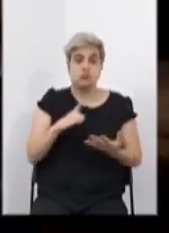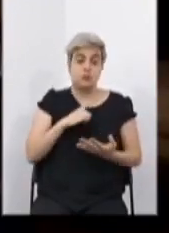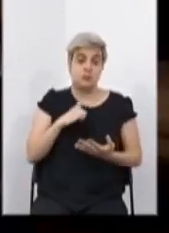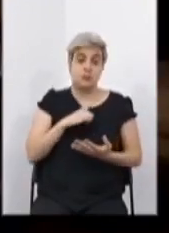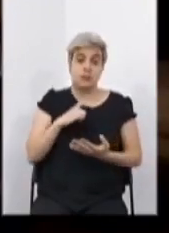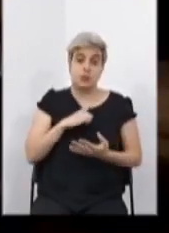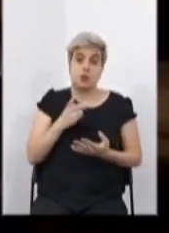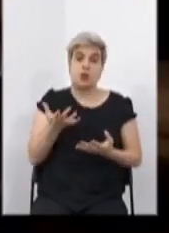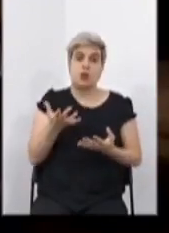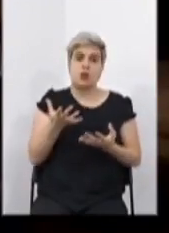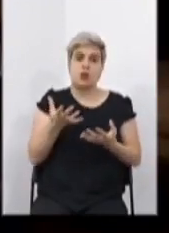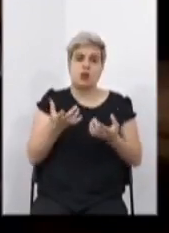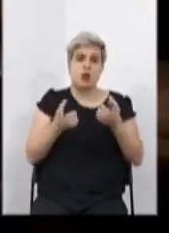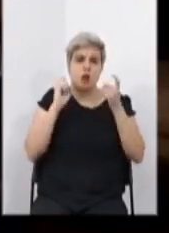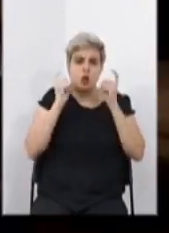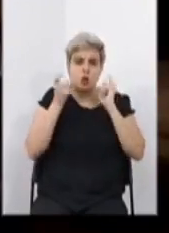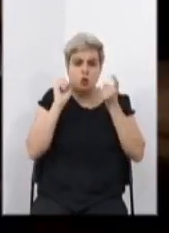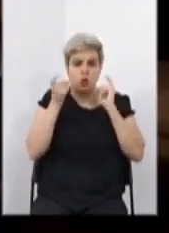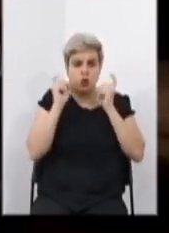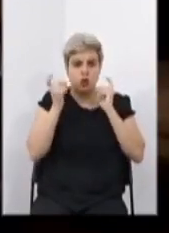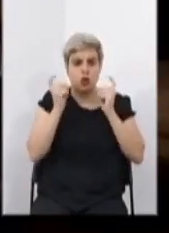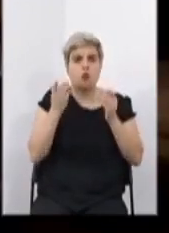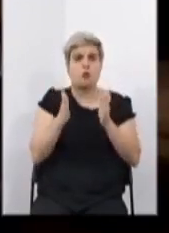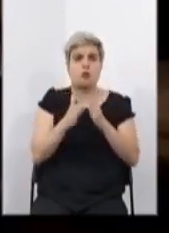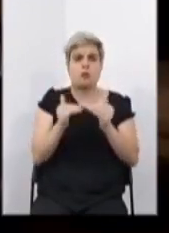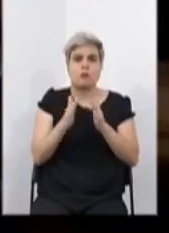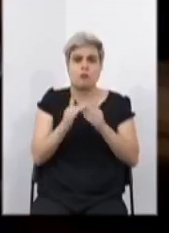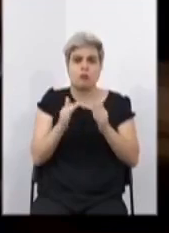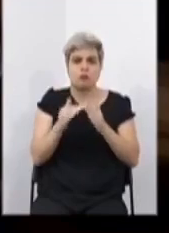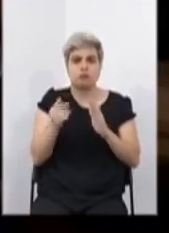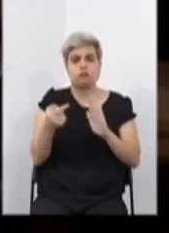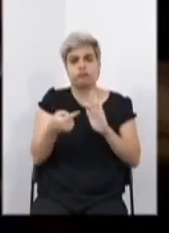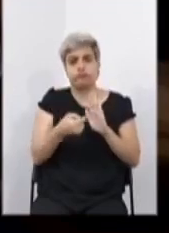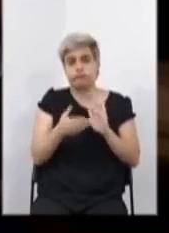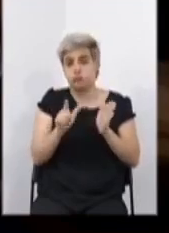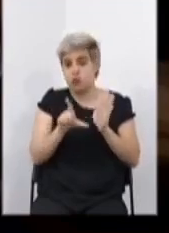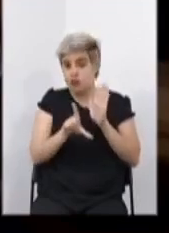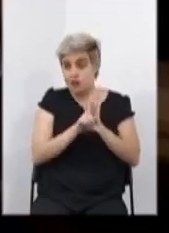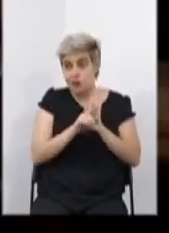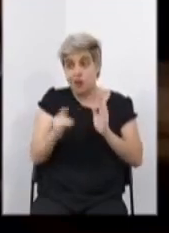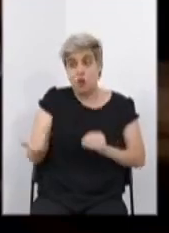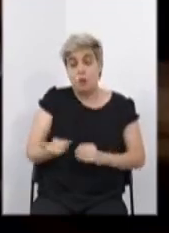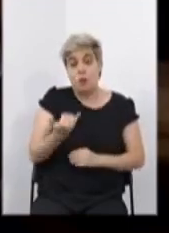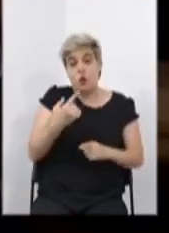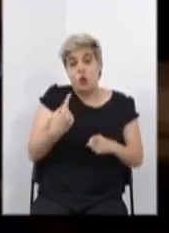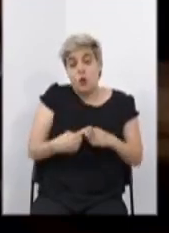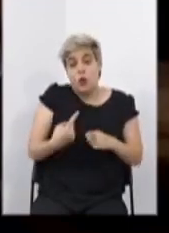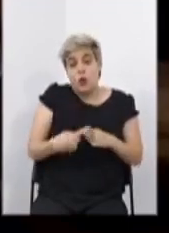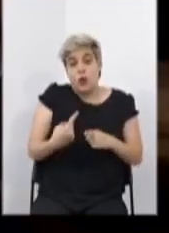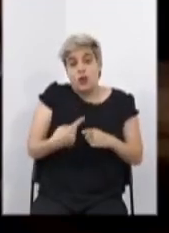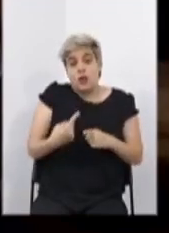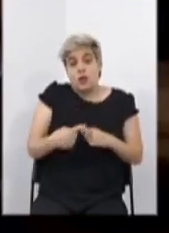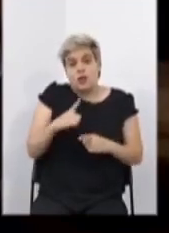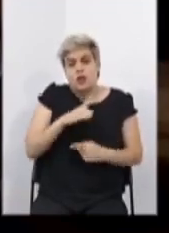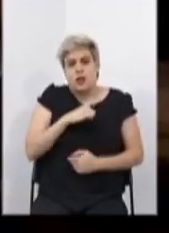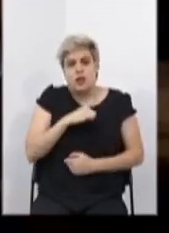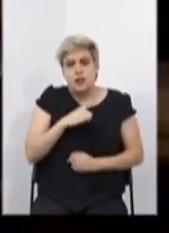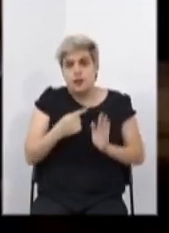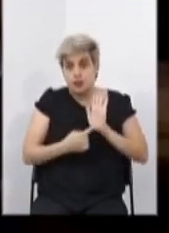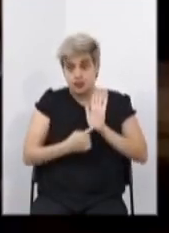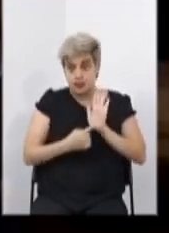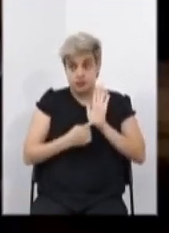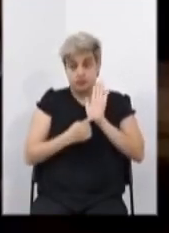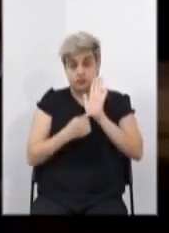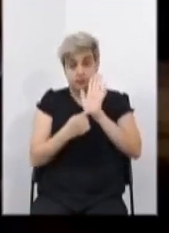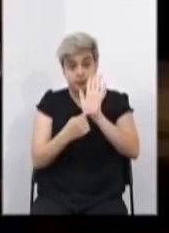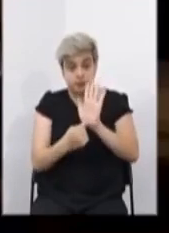desse projeto, desse pedido do decreto, ele é importante porque essas ações, uma vez apresentadas,